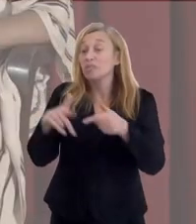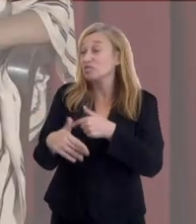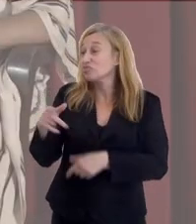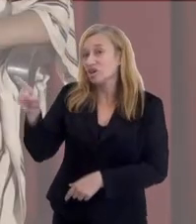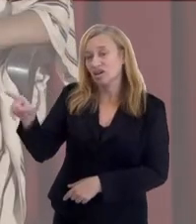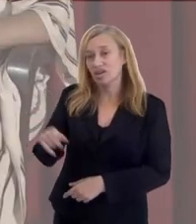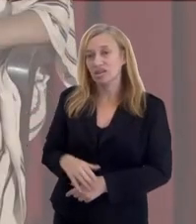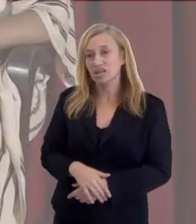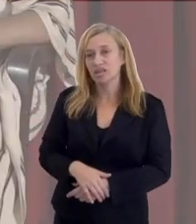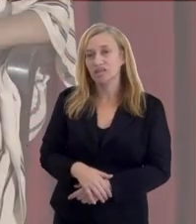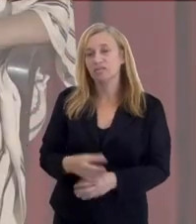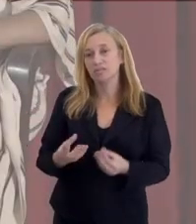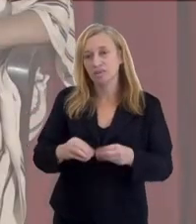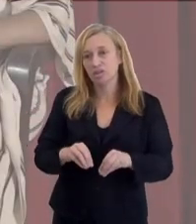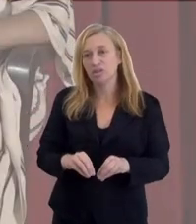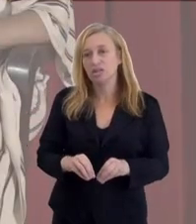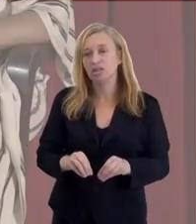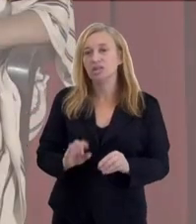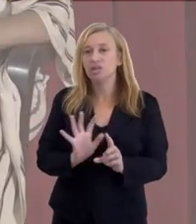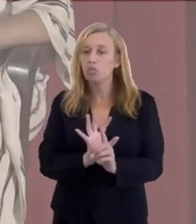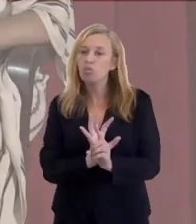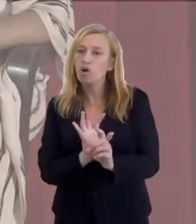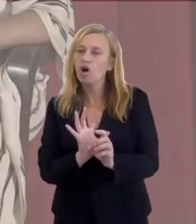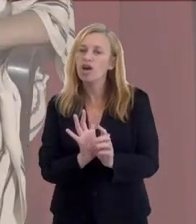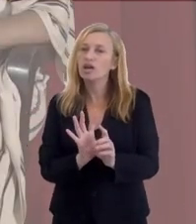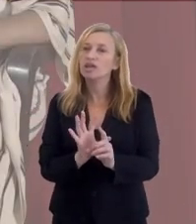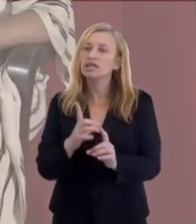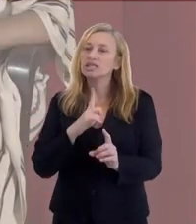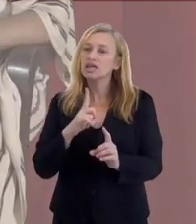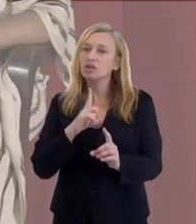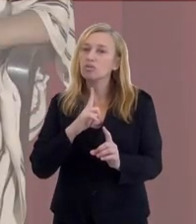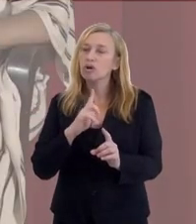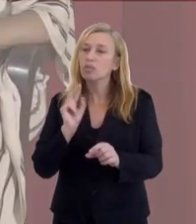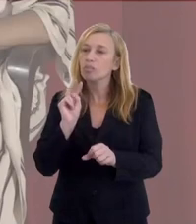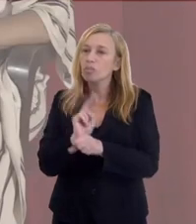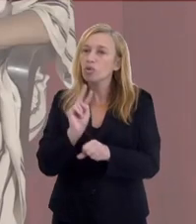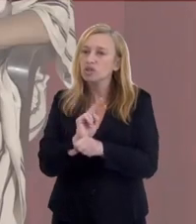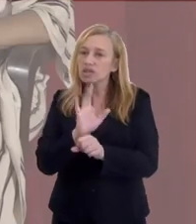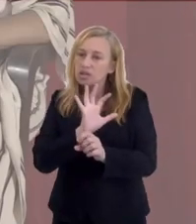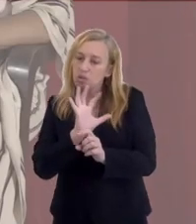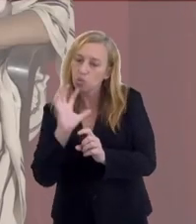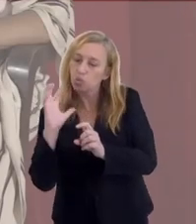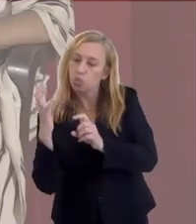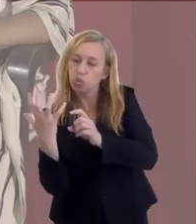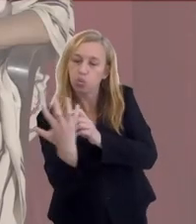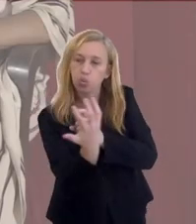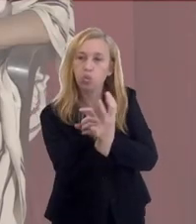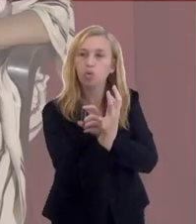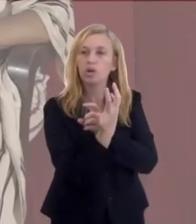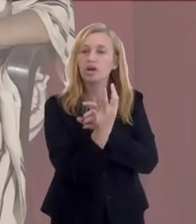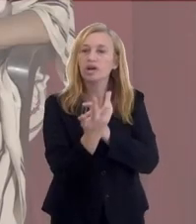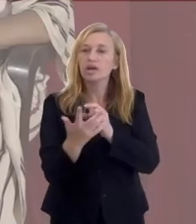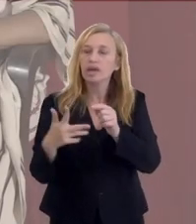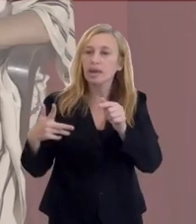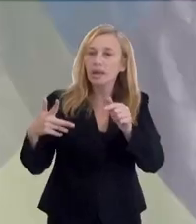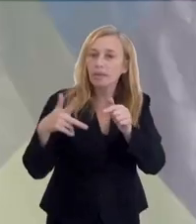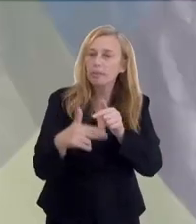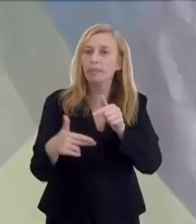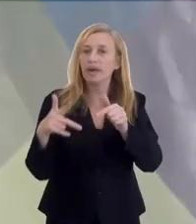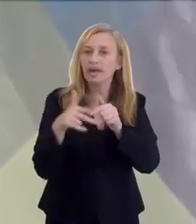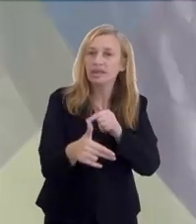eles criam barreiras magnéticas, barreiras vibratórias que impedem que esses